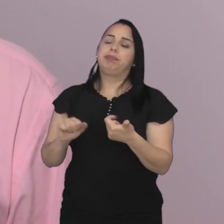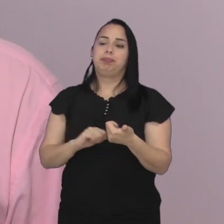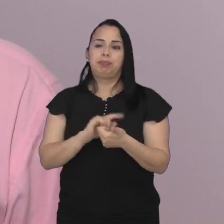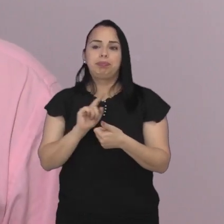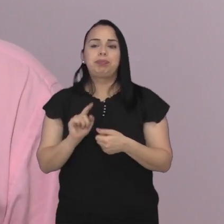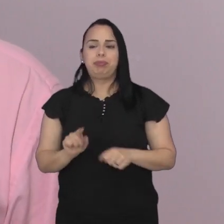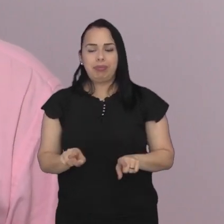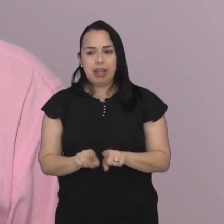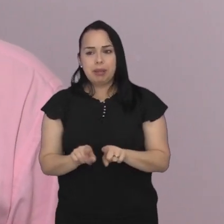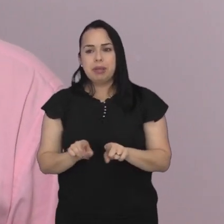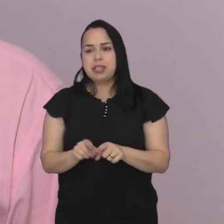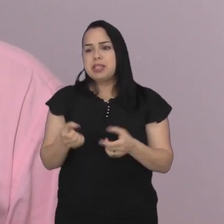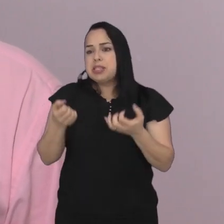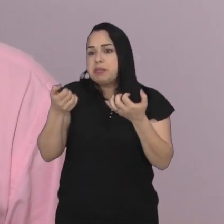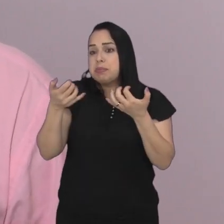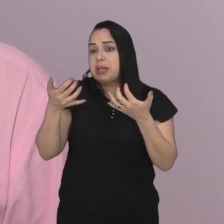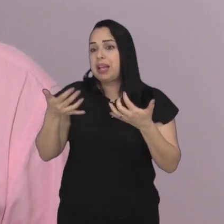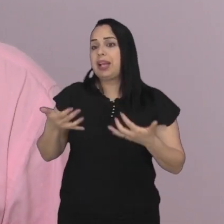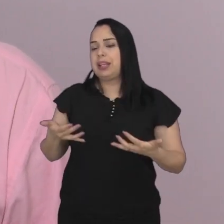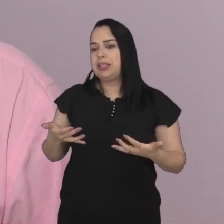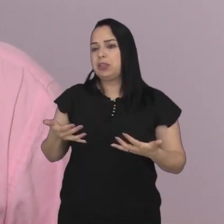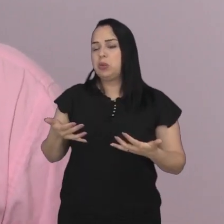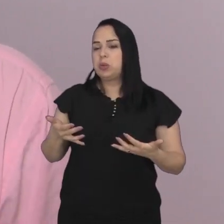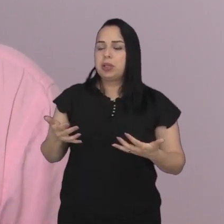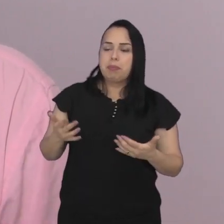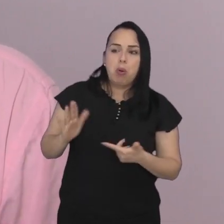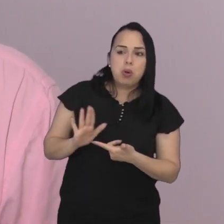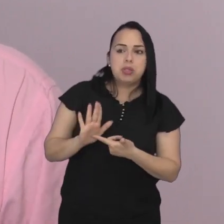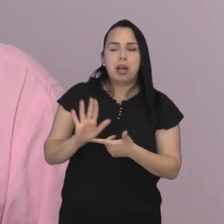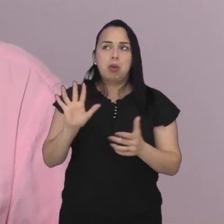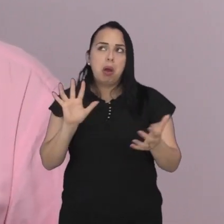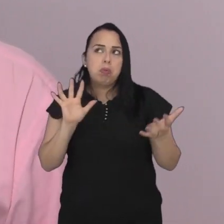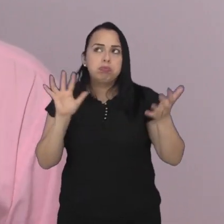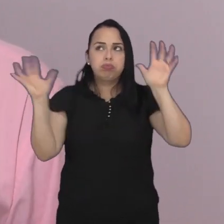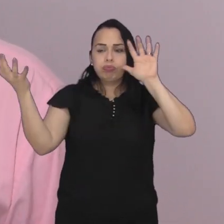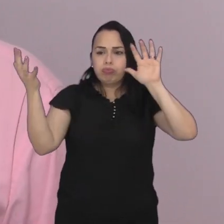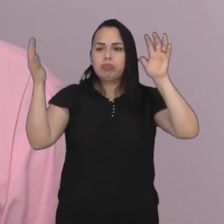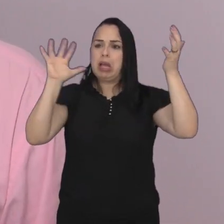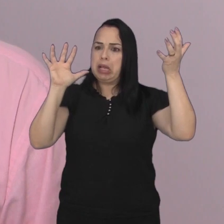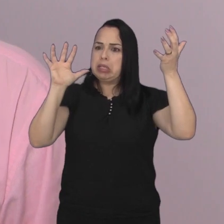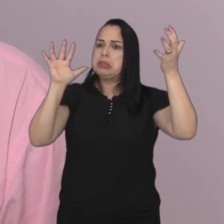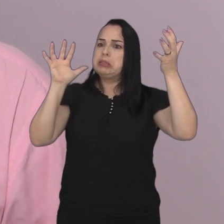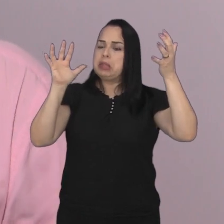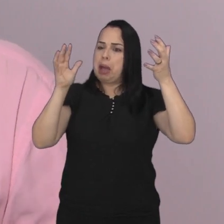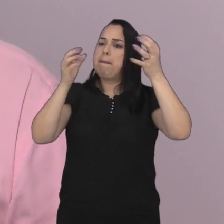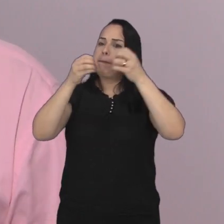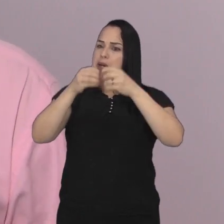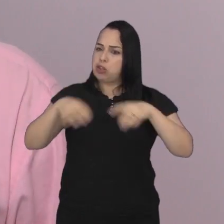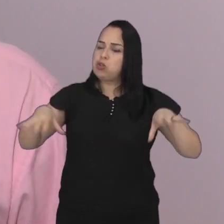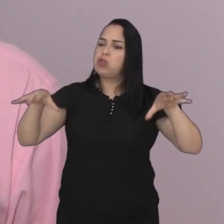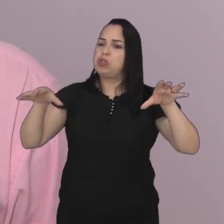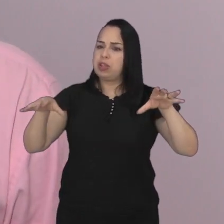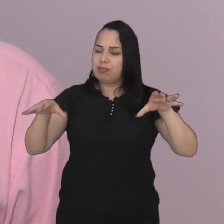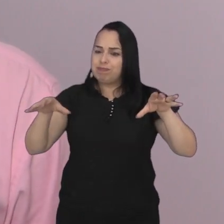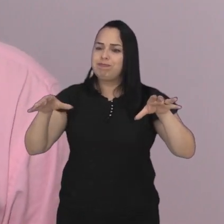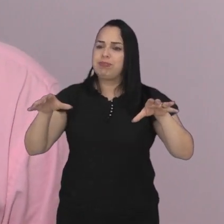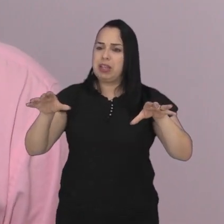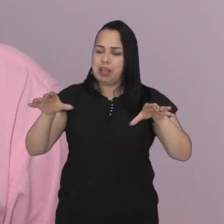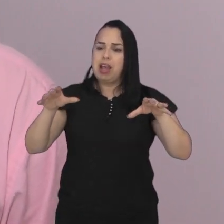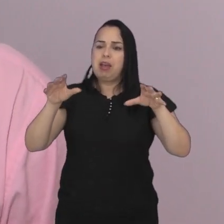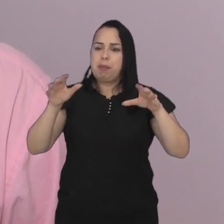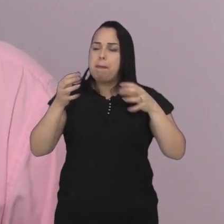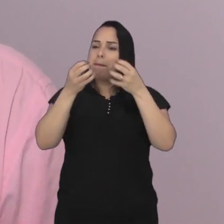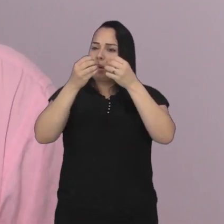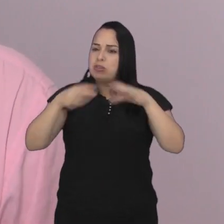e também a gente conseguir explicar um pouco do que está acontecendo, essas mudanças climáticas, o efeito El Ninho, que tem